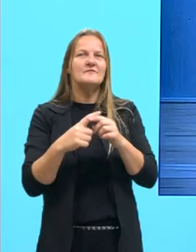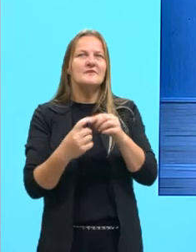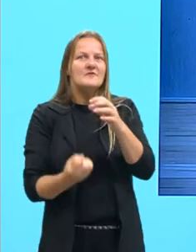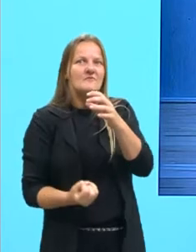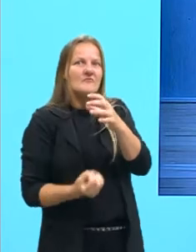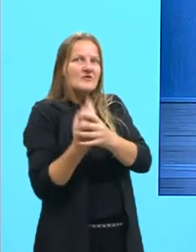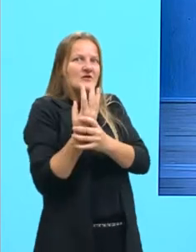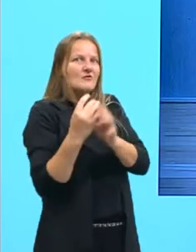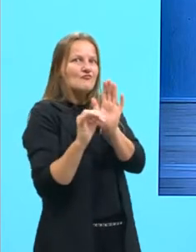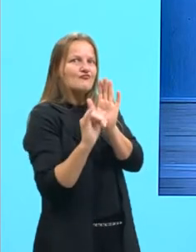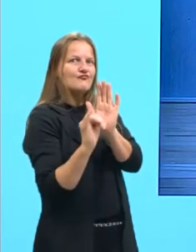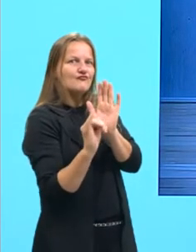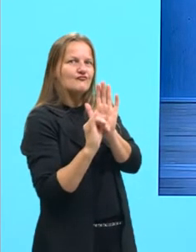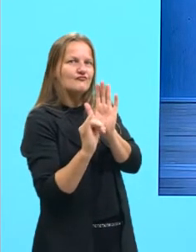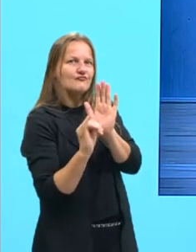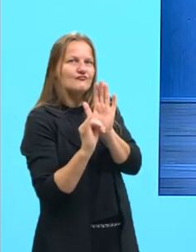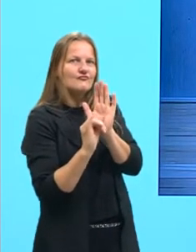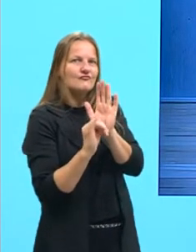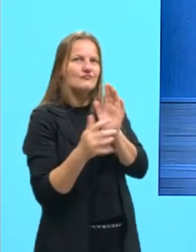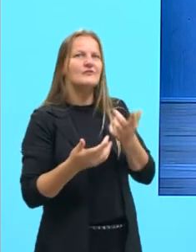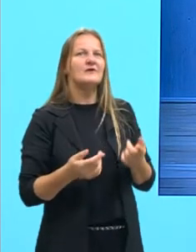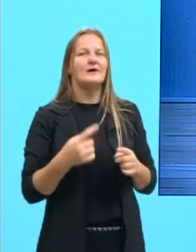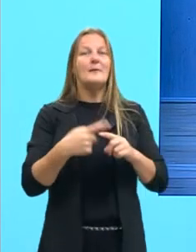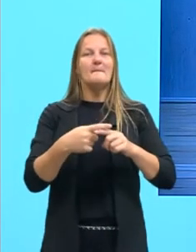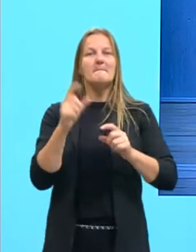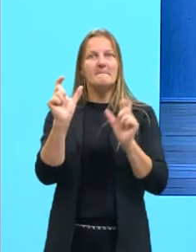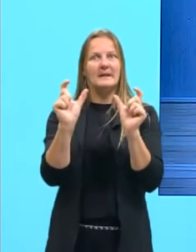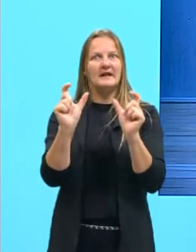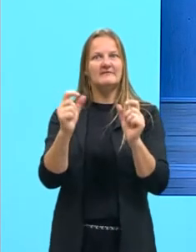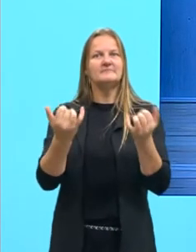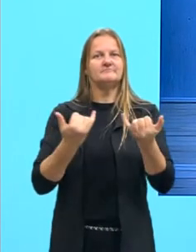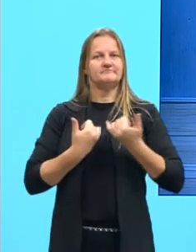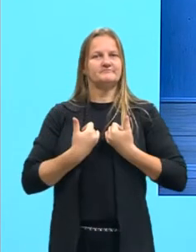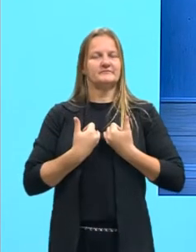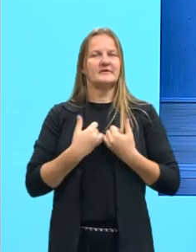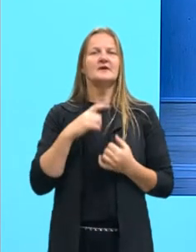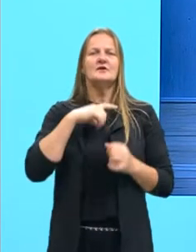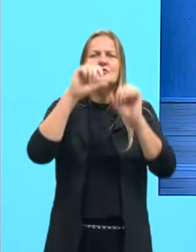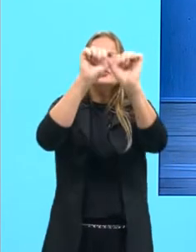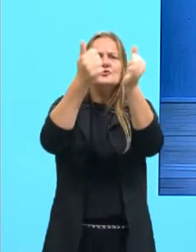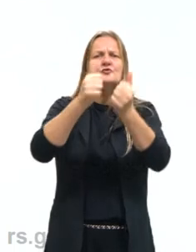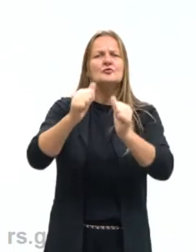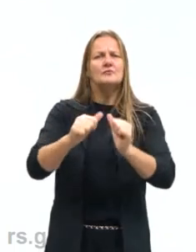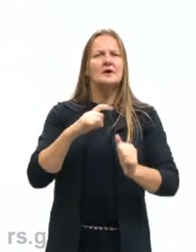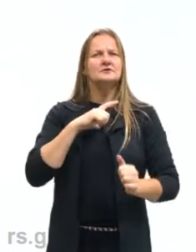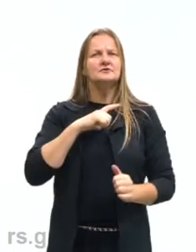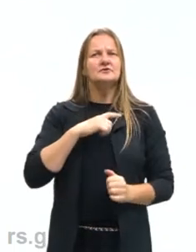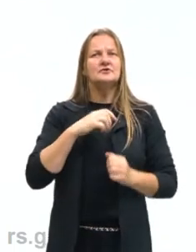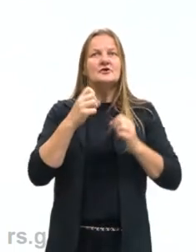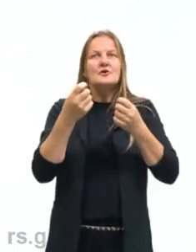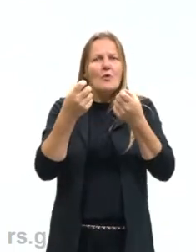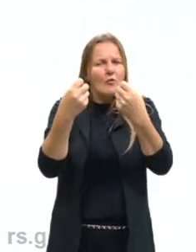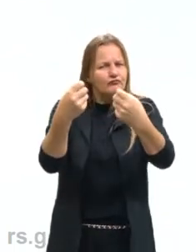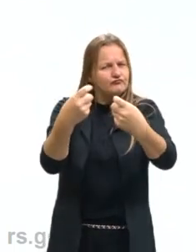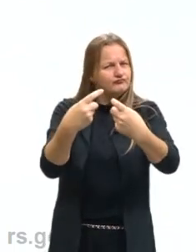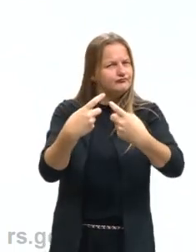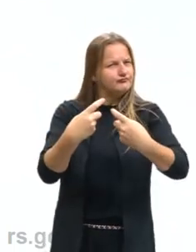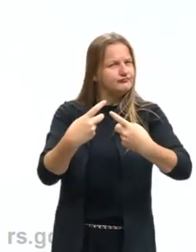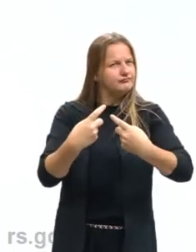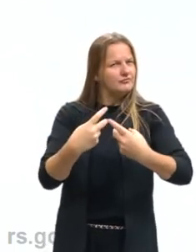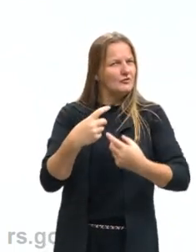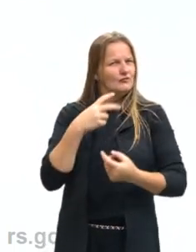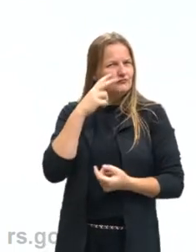narrativas. Mais uma vez essa palavra aqui para nós. Nós temos uma imagem que está nos vendendo um veículo